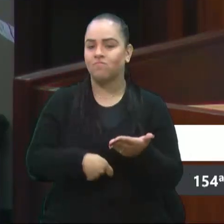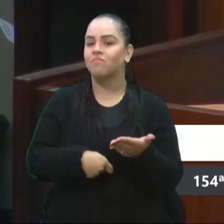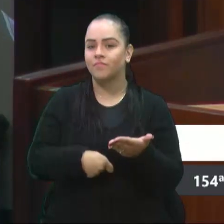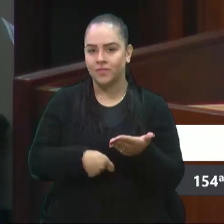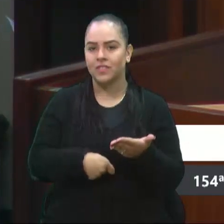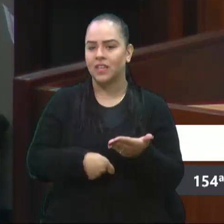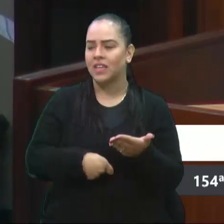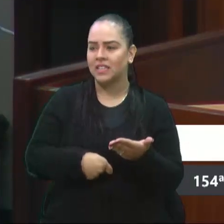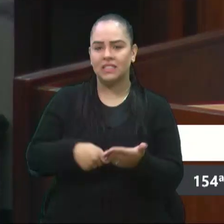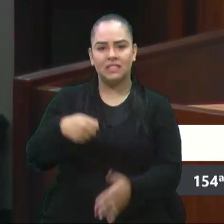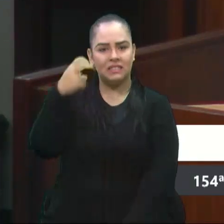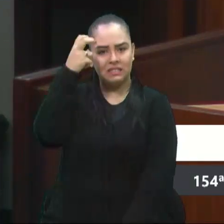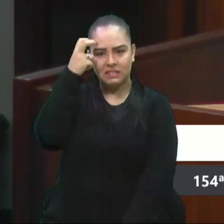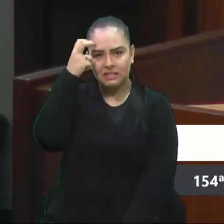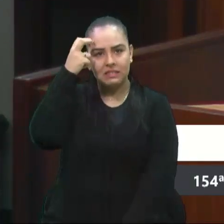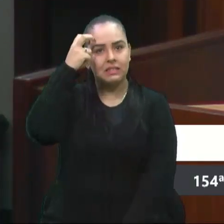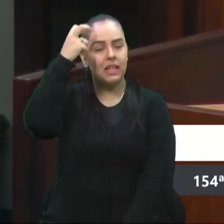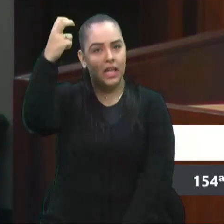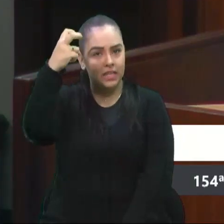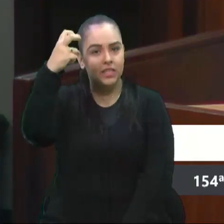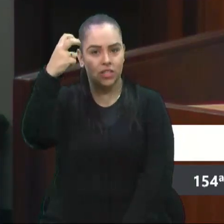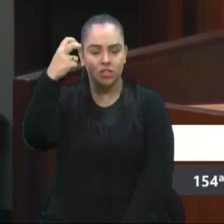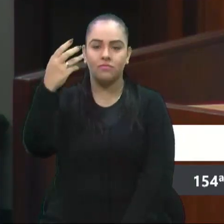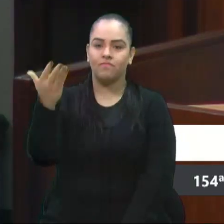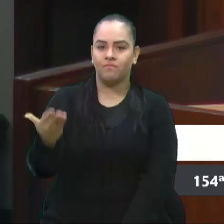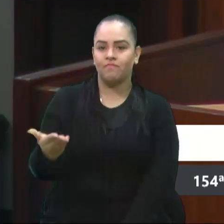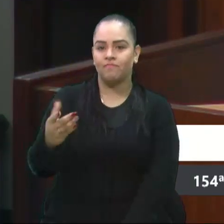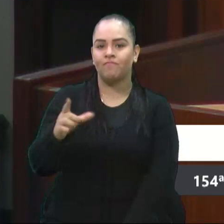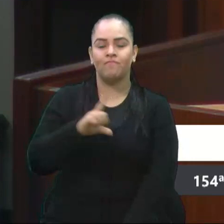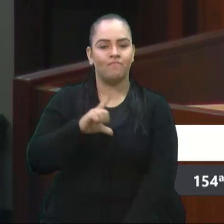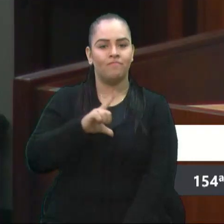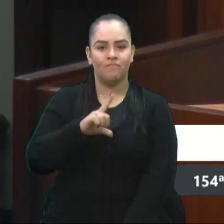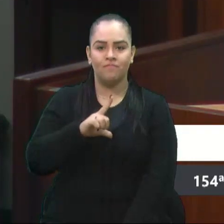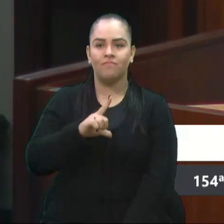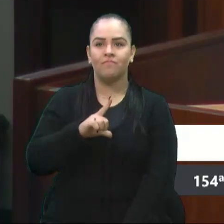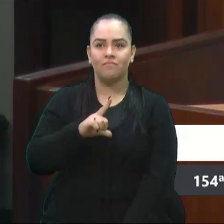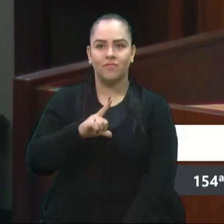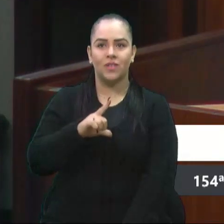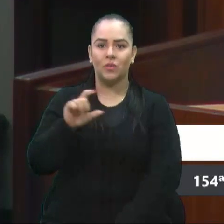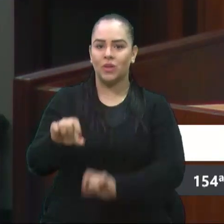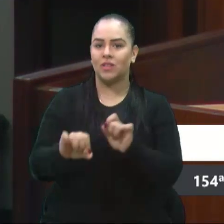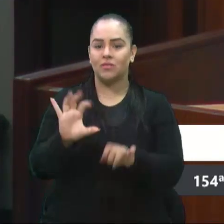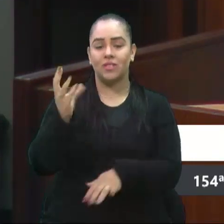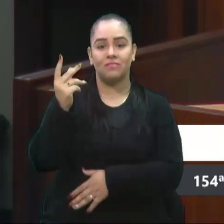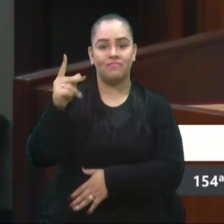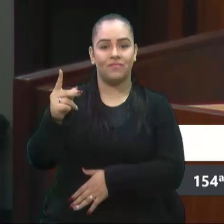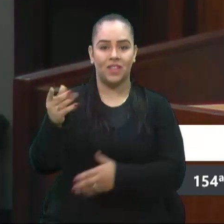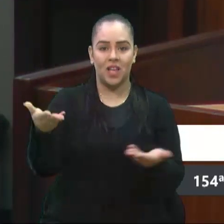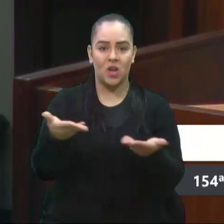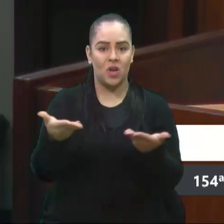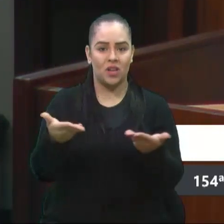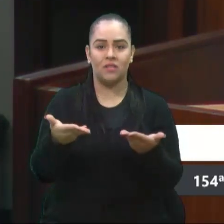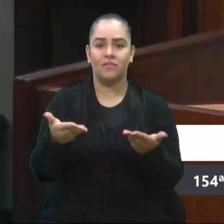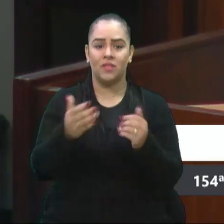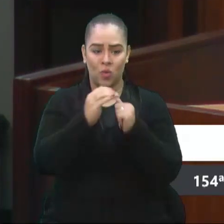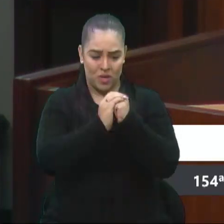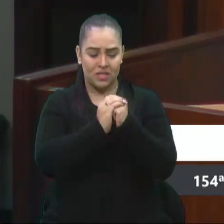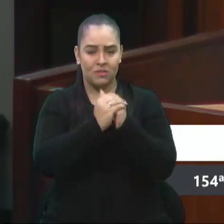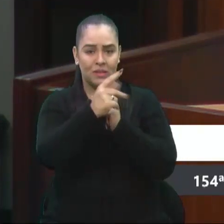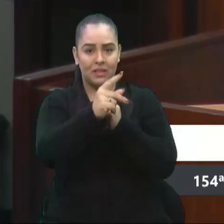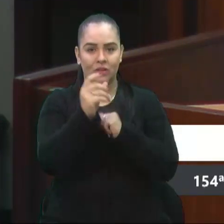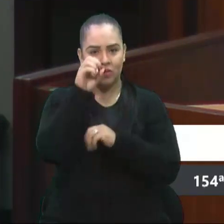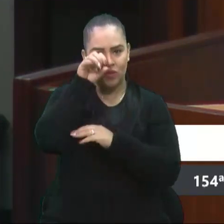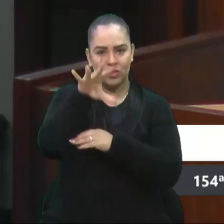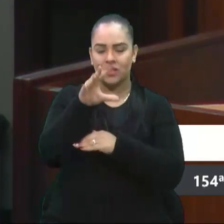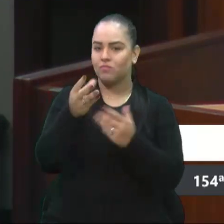tão inteligente, tem, infelizmente, uma atitude dela nesse momento. A tua oração, vereador Fiusa, que tu fizeste